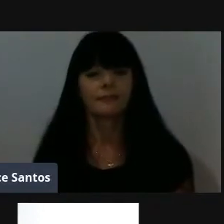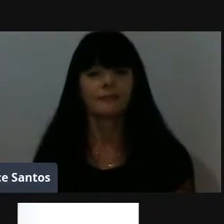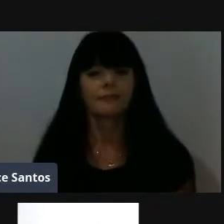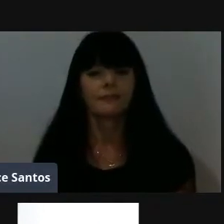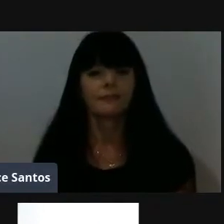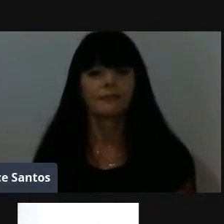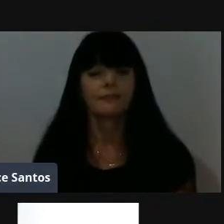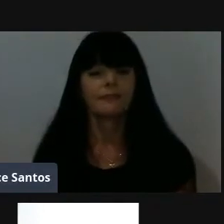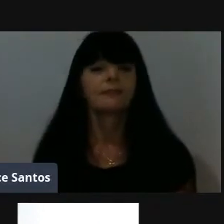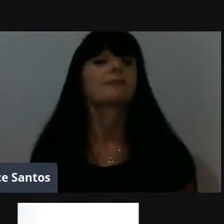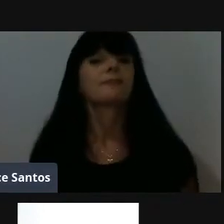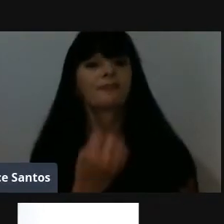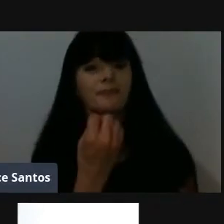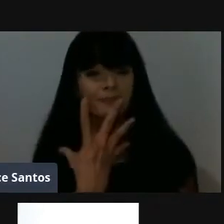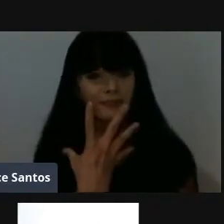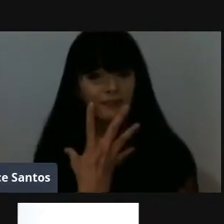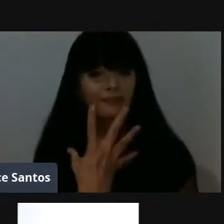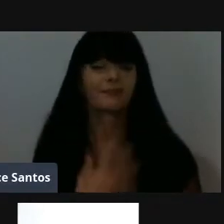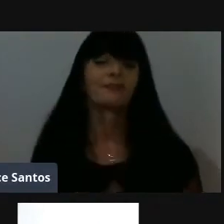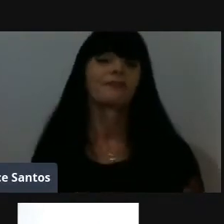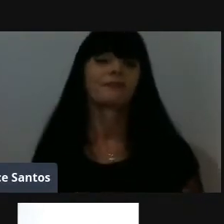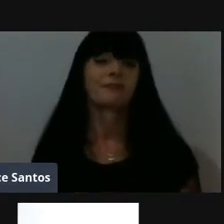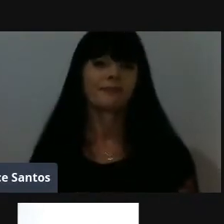Não, é, deu uma paradinha ali. Bom,